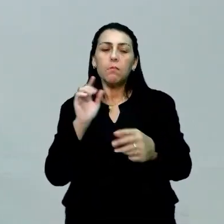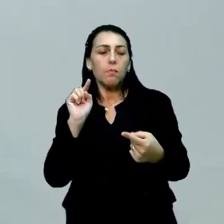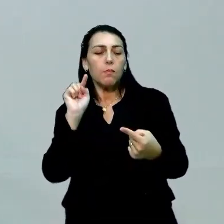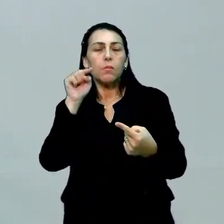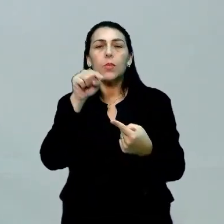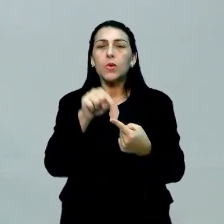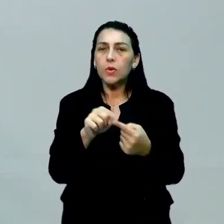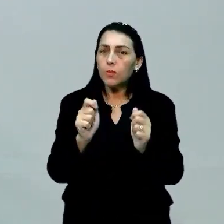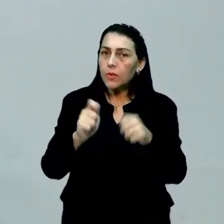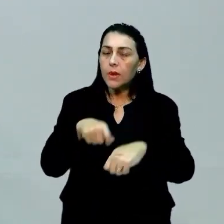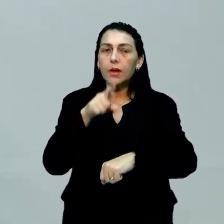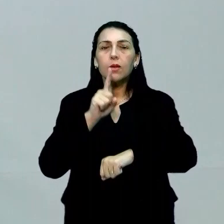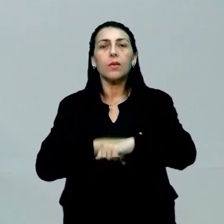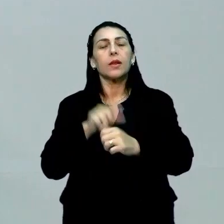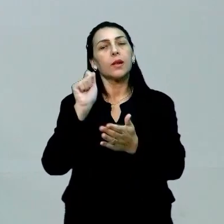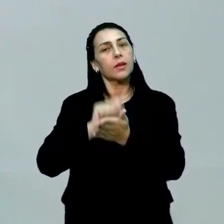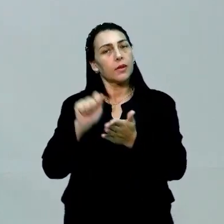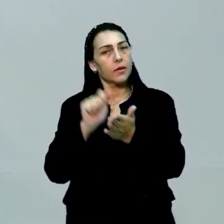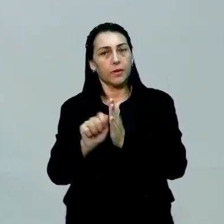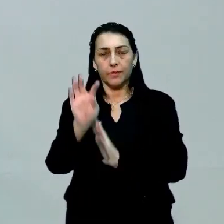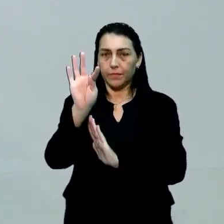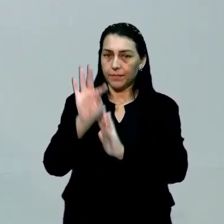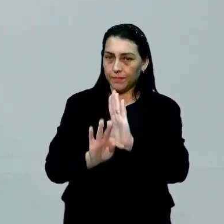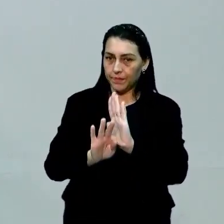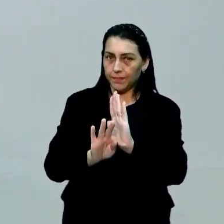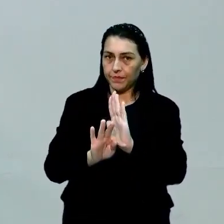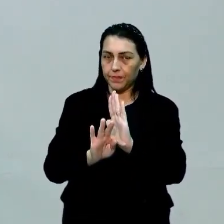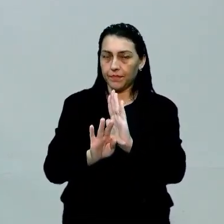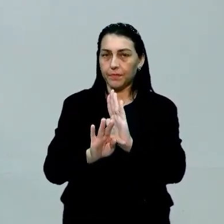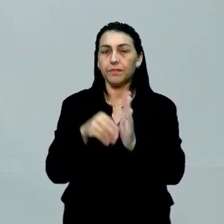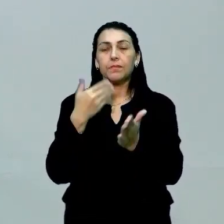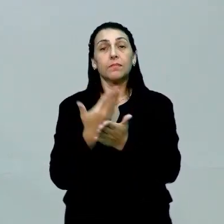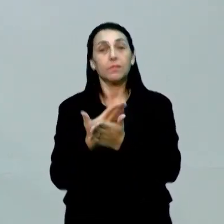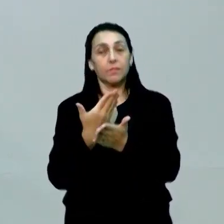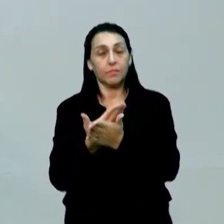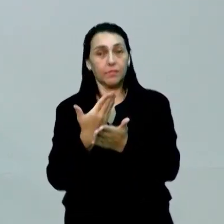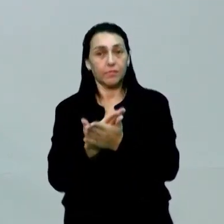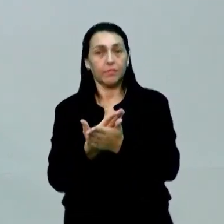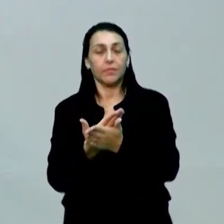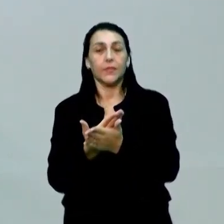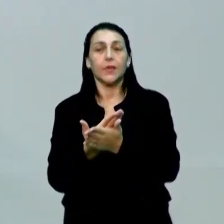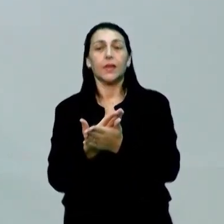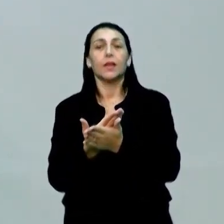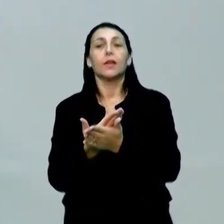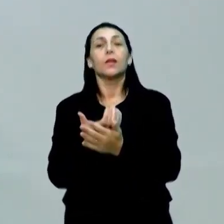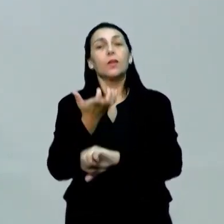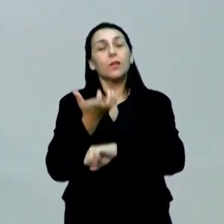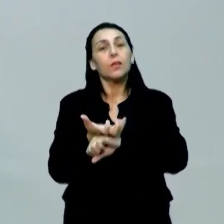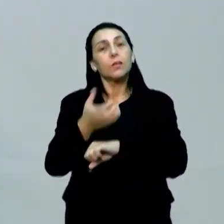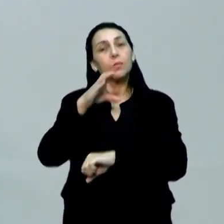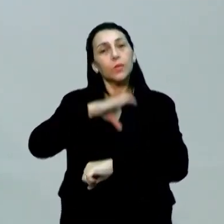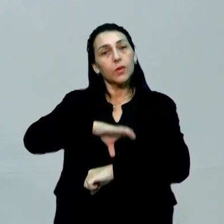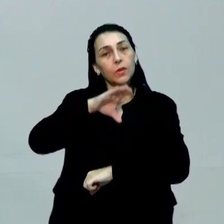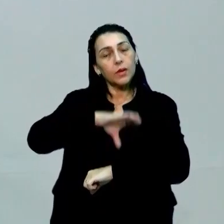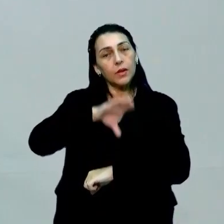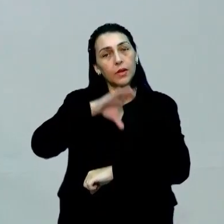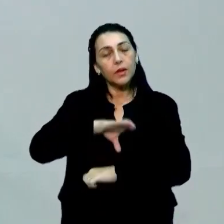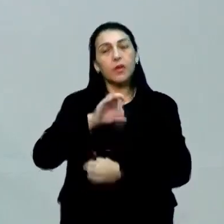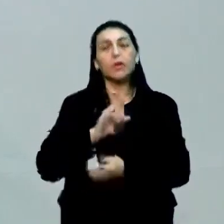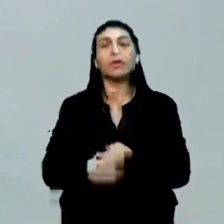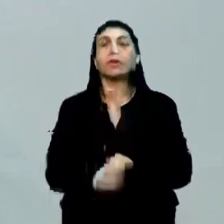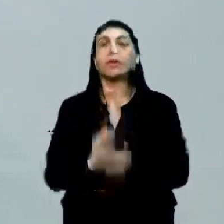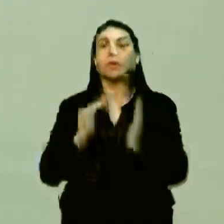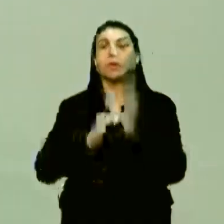possível na hora da escrita do texto. E essa foi mais uma aula do componente curricular de língua portuguesa.